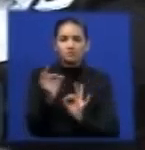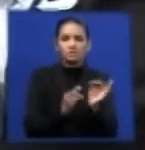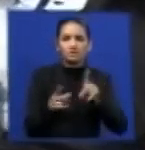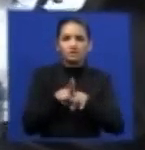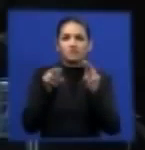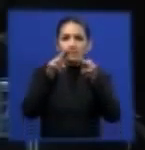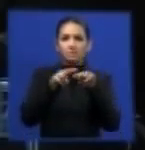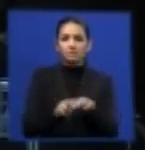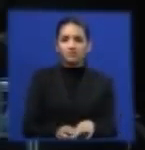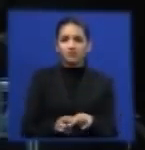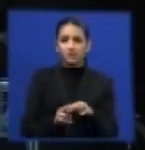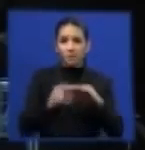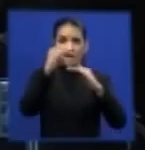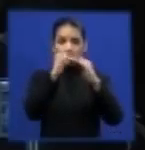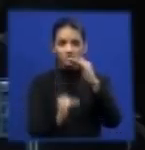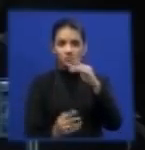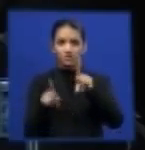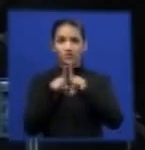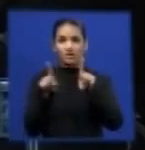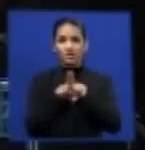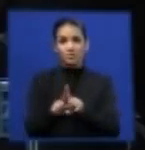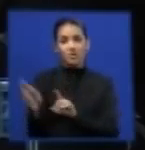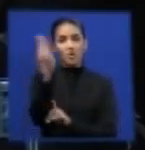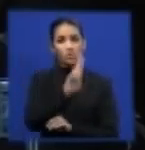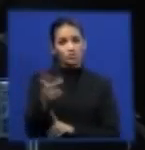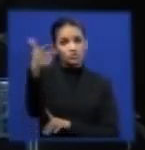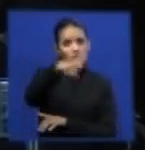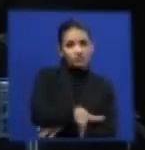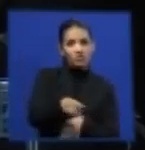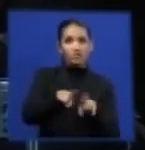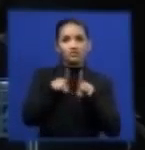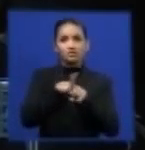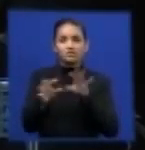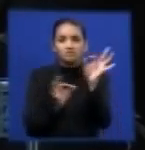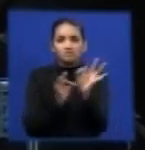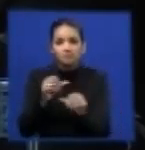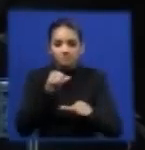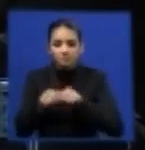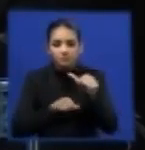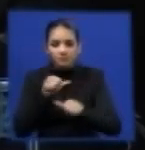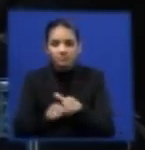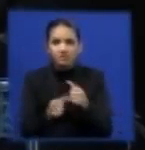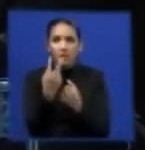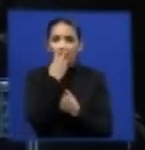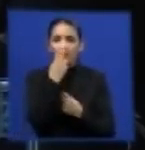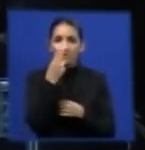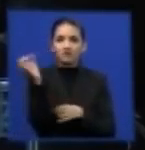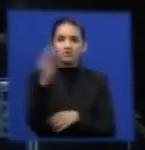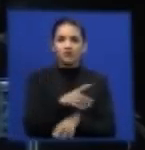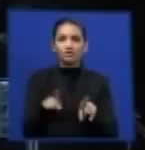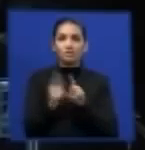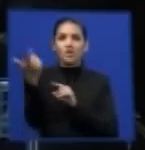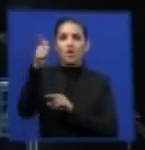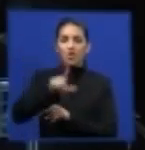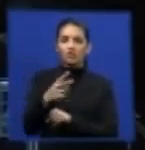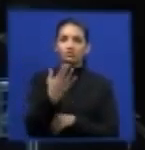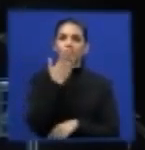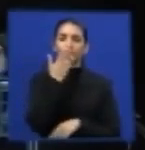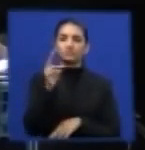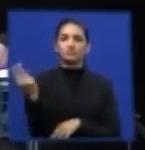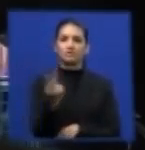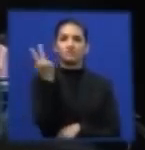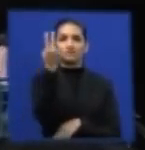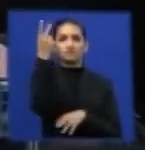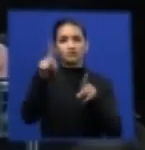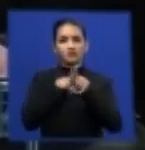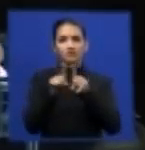ordem sua redução, reutilização, reciclagem e outras formas de valorização. A palavra valorização aparece